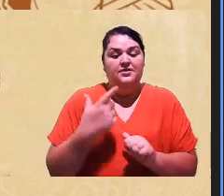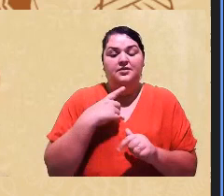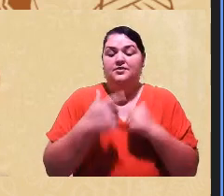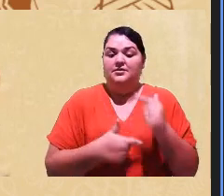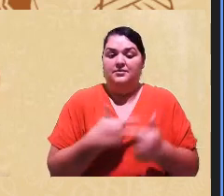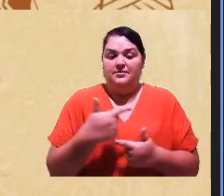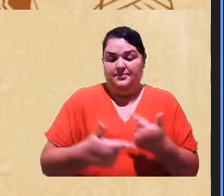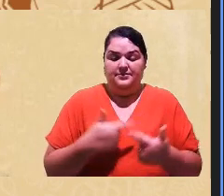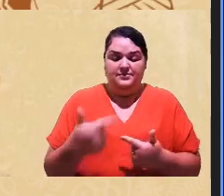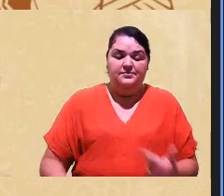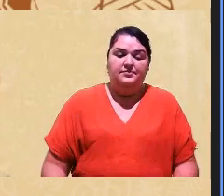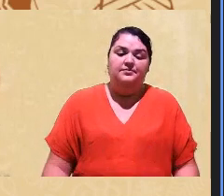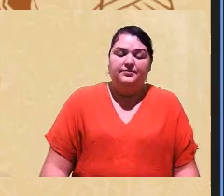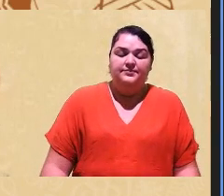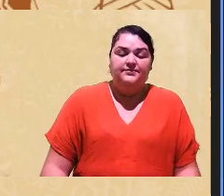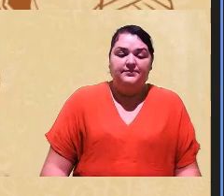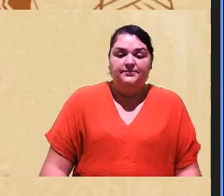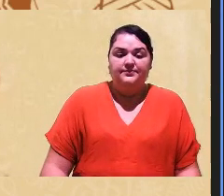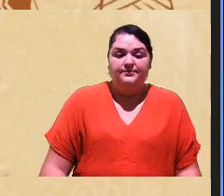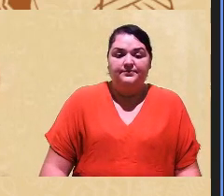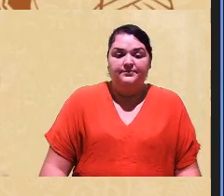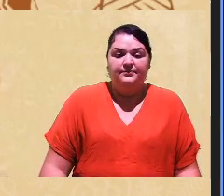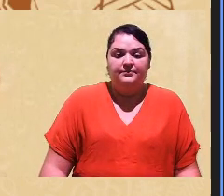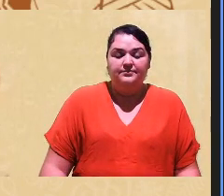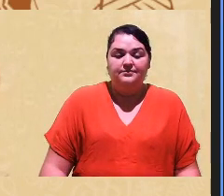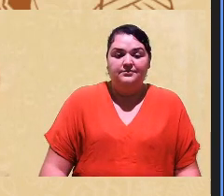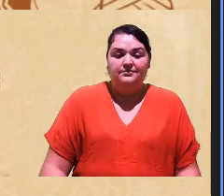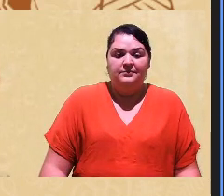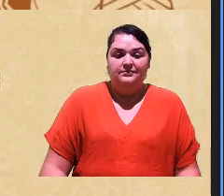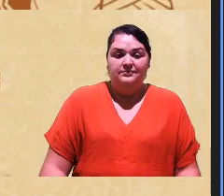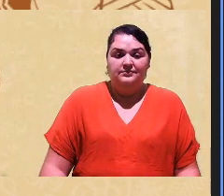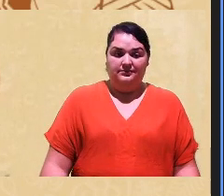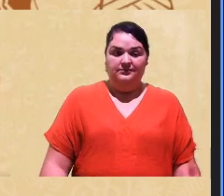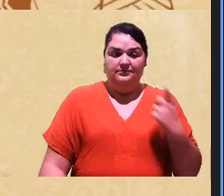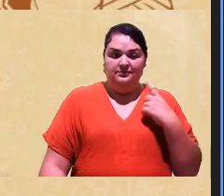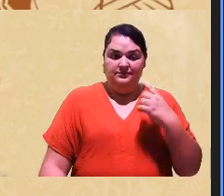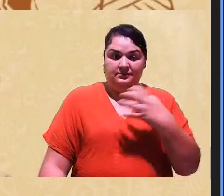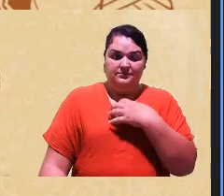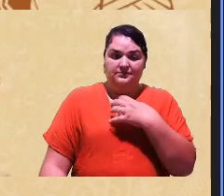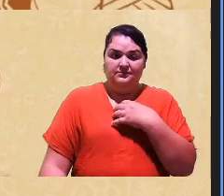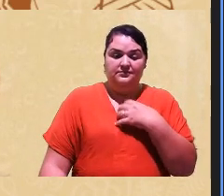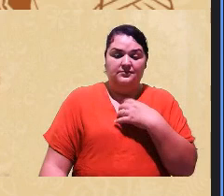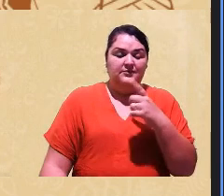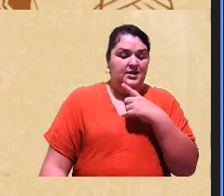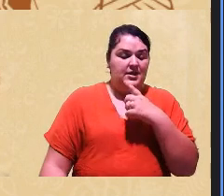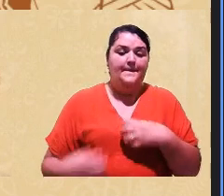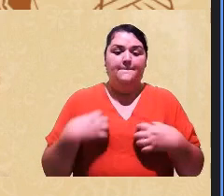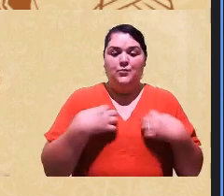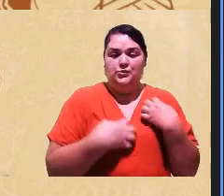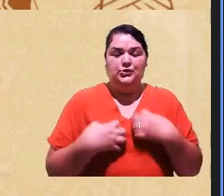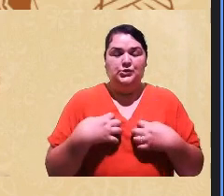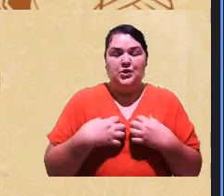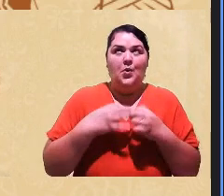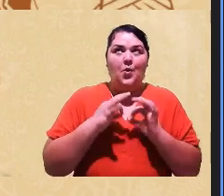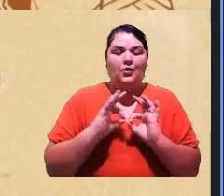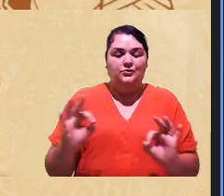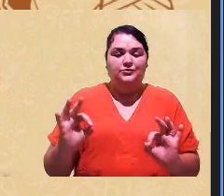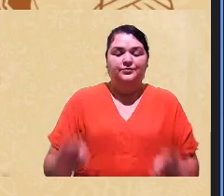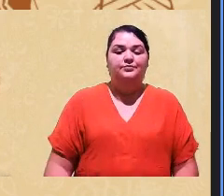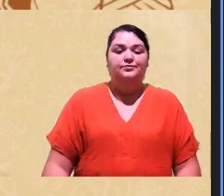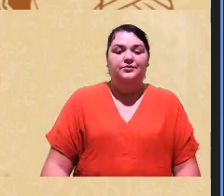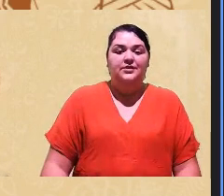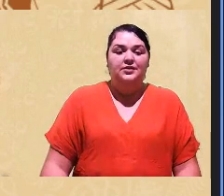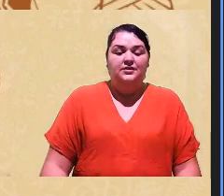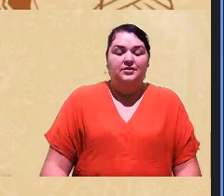com o critério socioemocional então eu